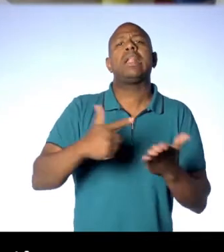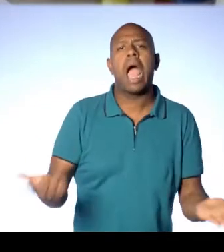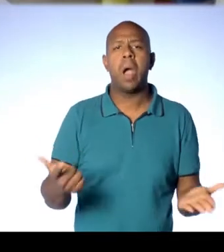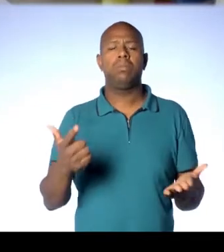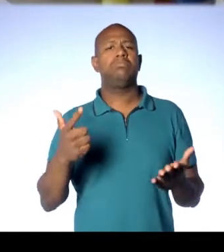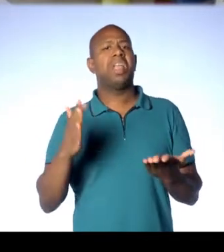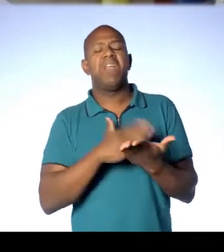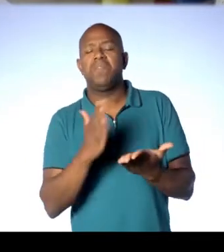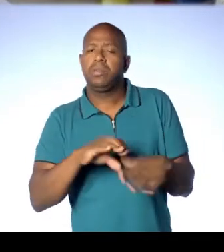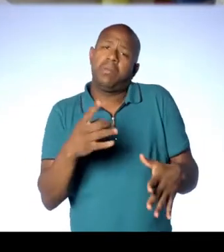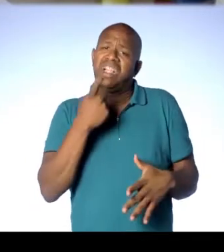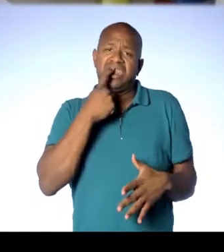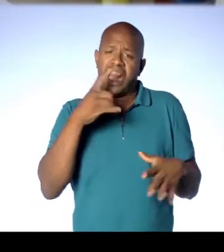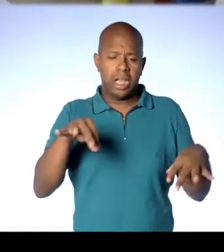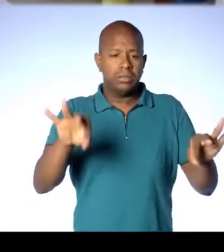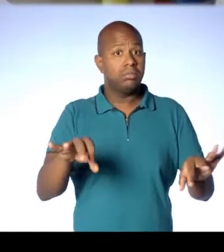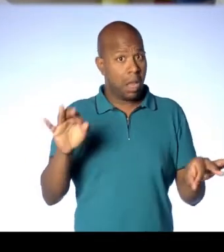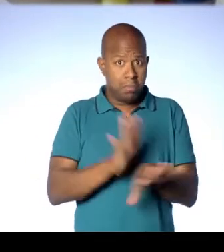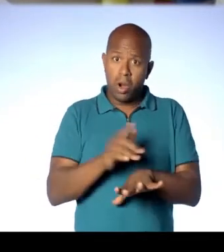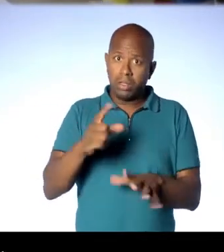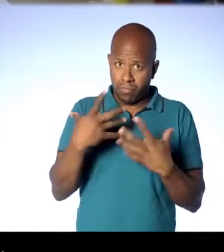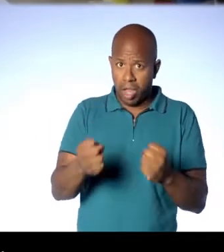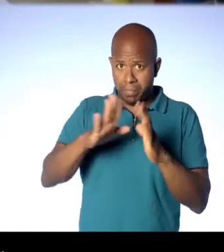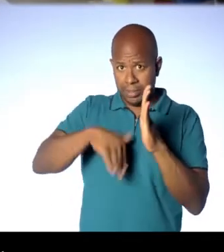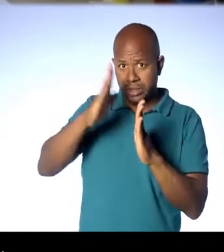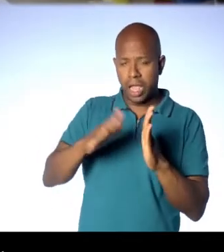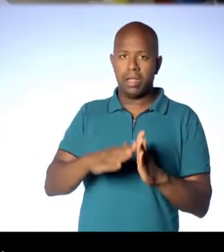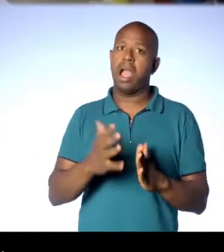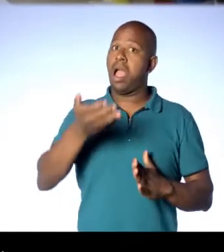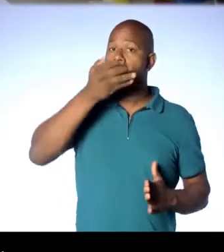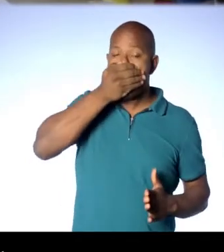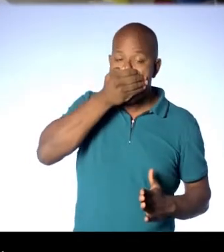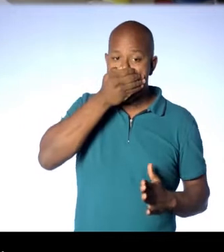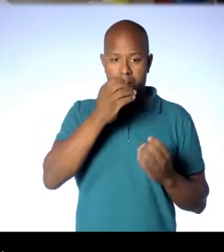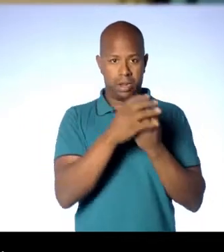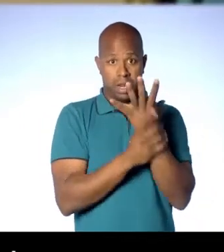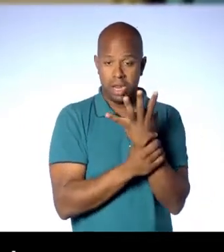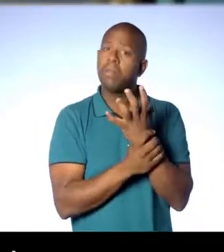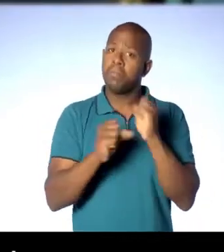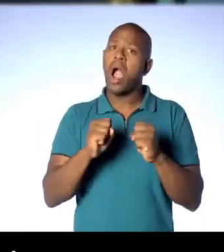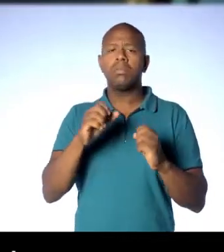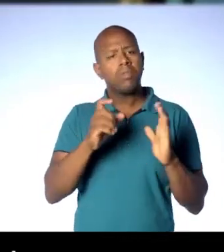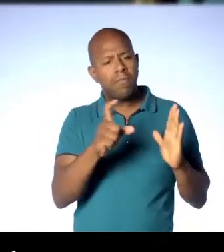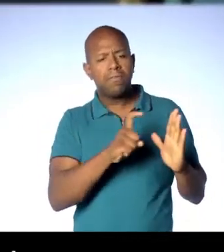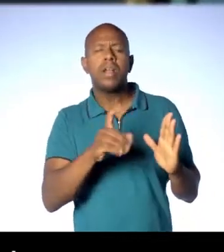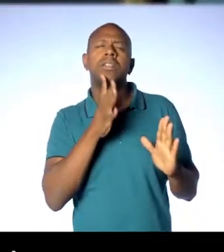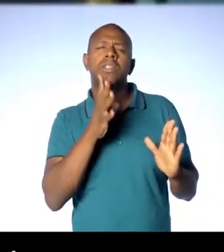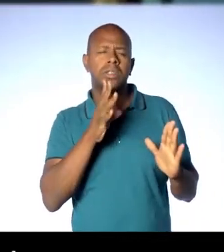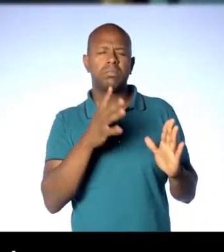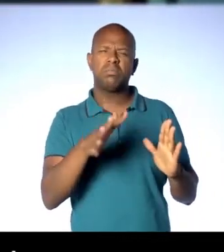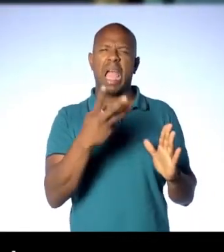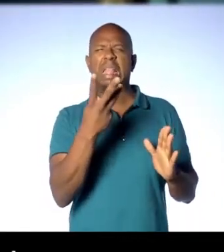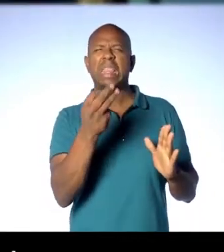mesmo plástico. Essa lata já está limpa, pronta para pintar. Vamos nessa? Com a luva e com a máscara a gente já pode começar a pintura. Aproxime a tinta